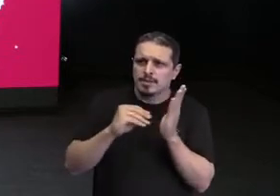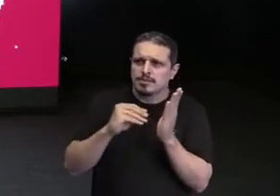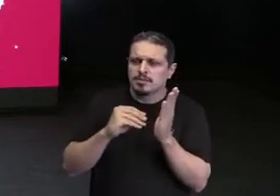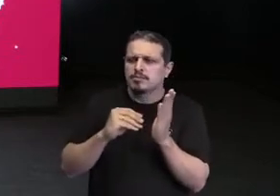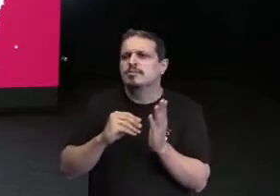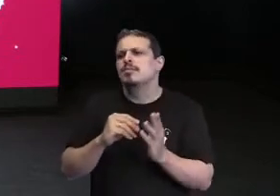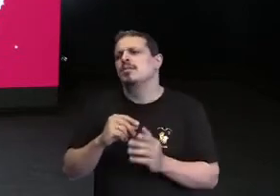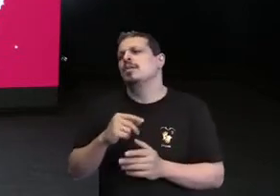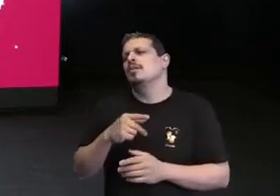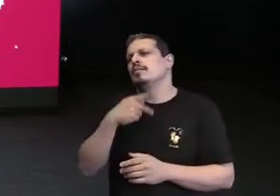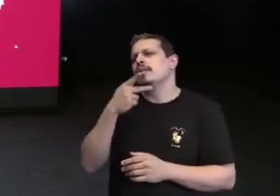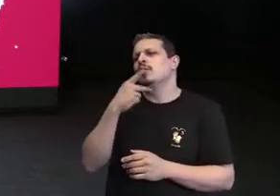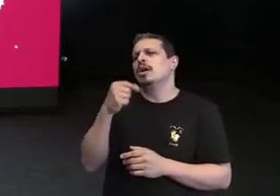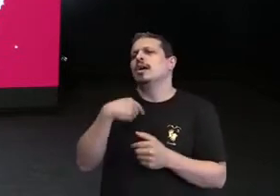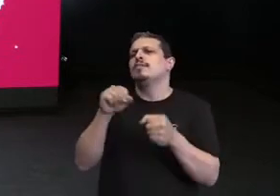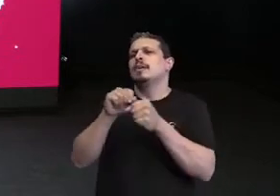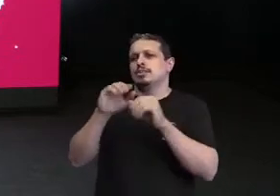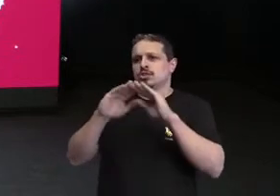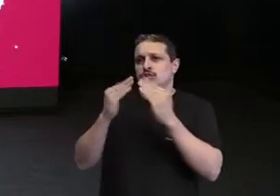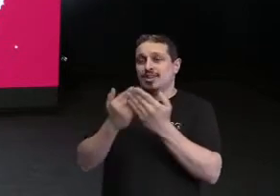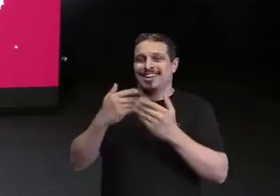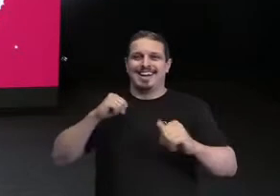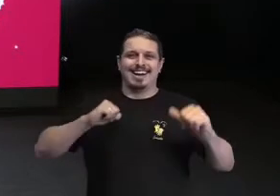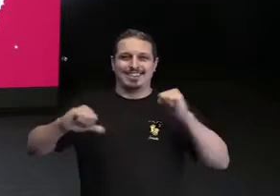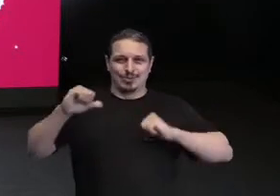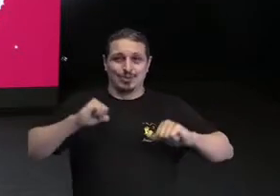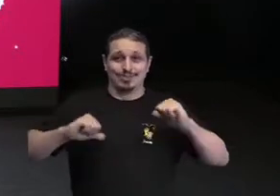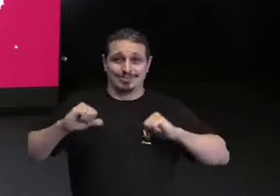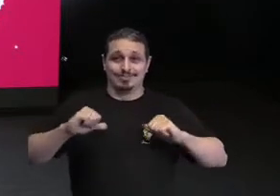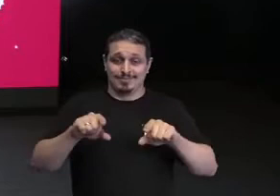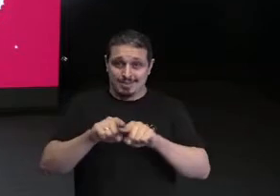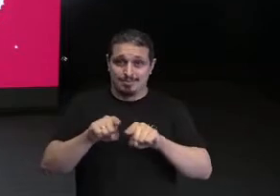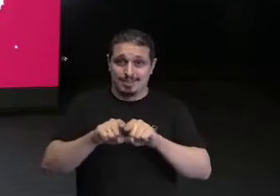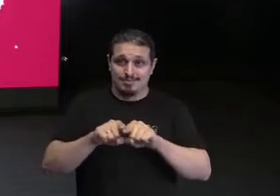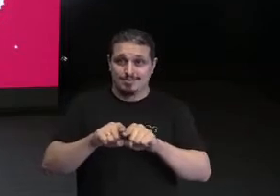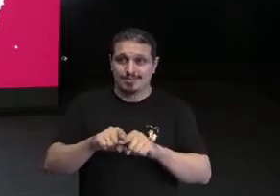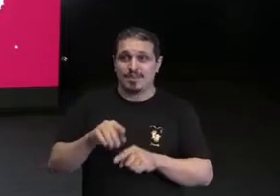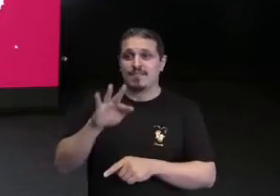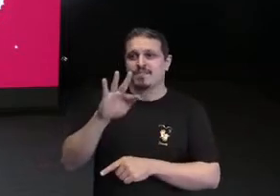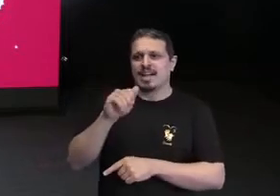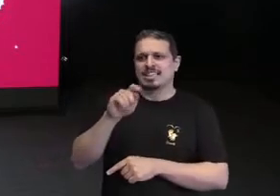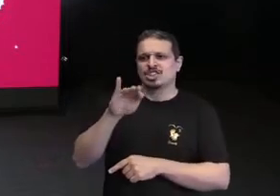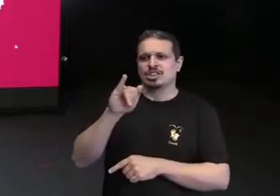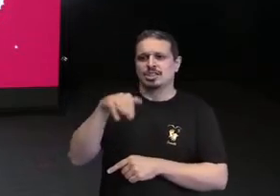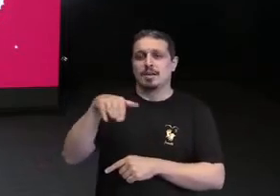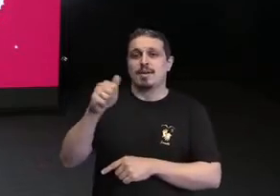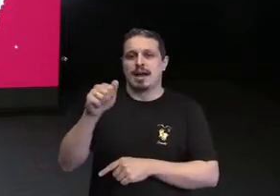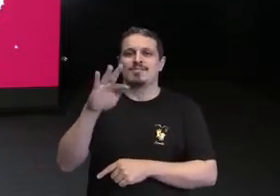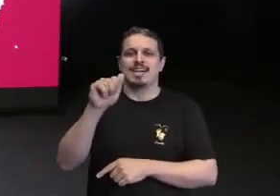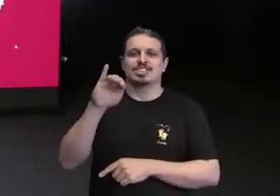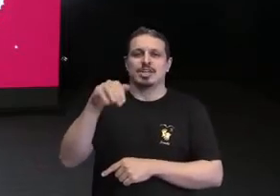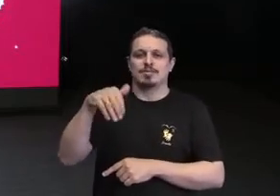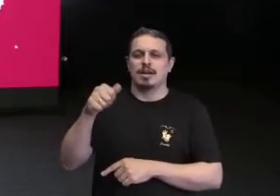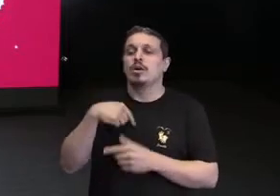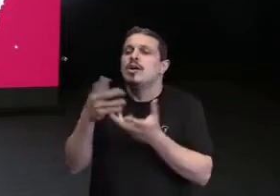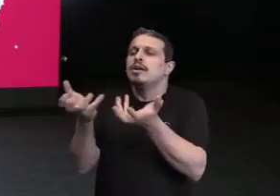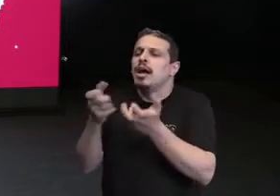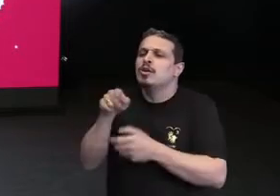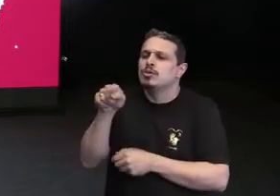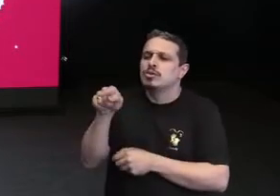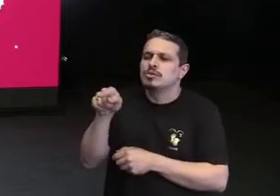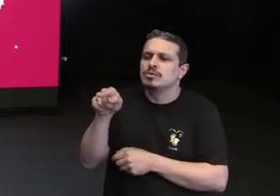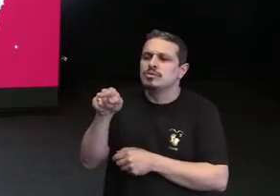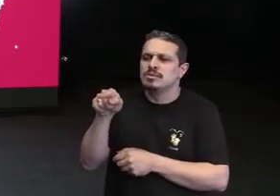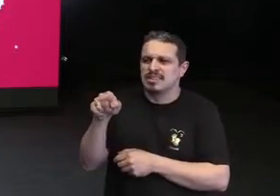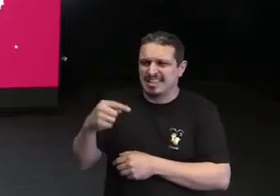Fátima Toledo. E essa moça, Fátima Toledo, ela me chamou e ela falou assim, Valter, o que você quer? Aí eu falei, ah, eu quero um